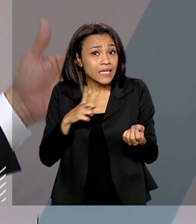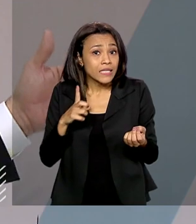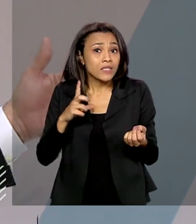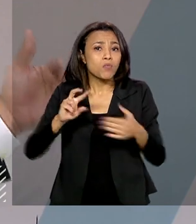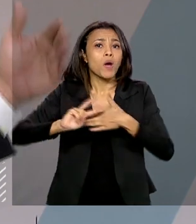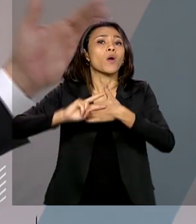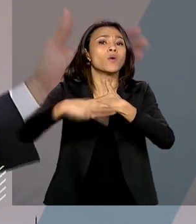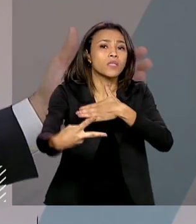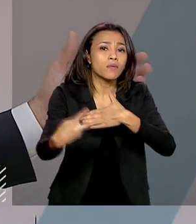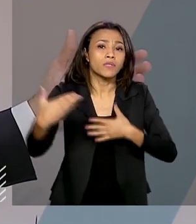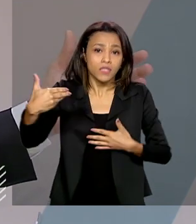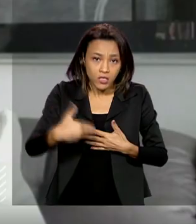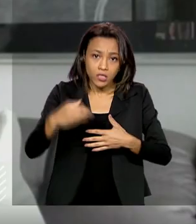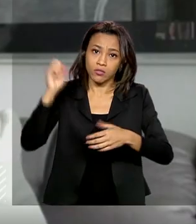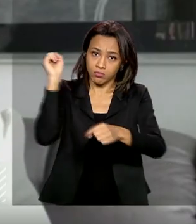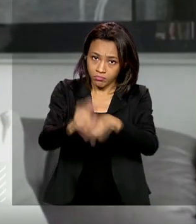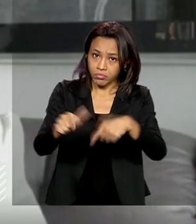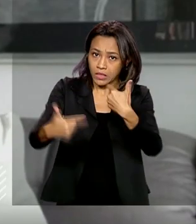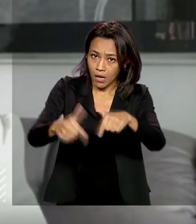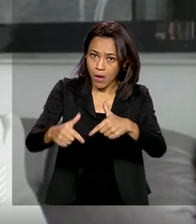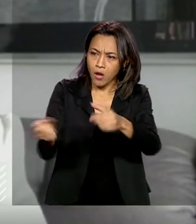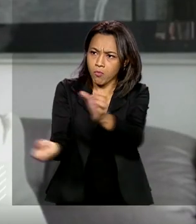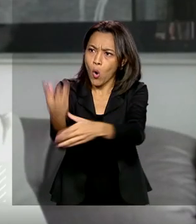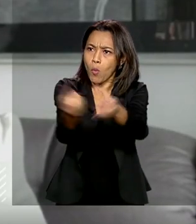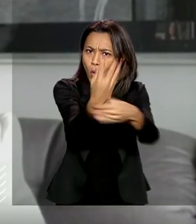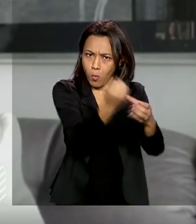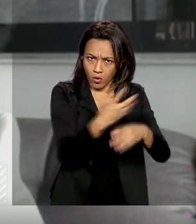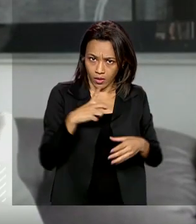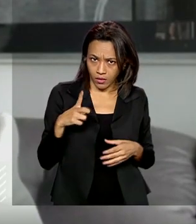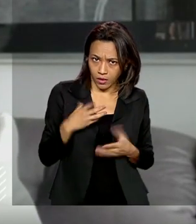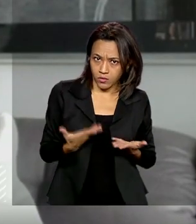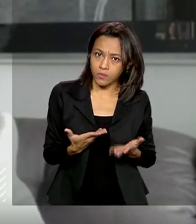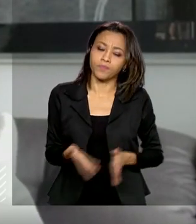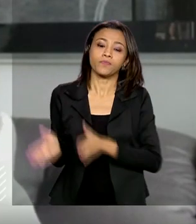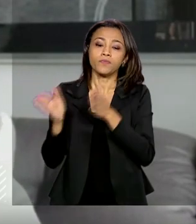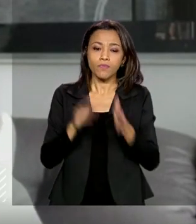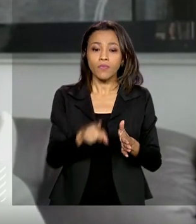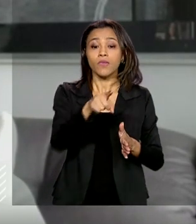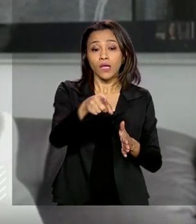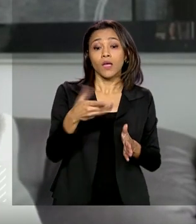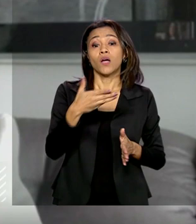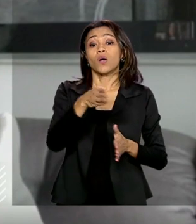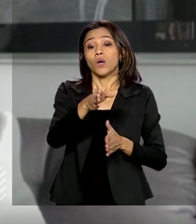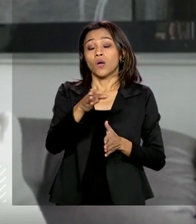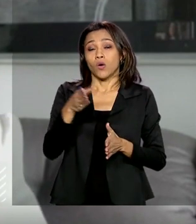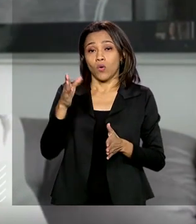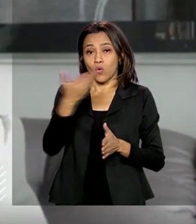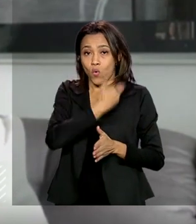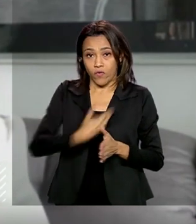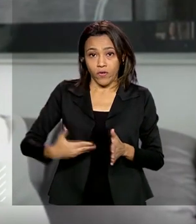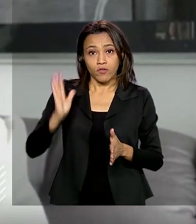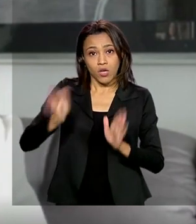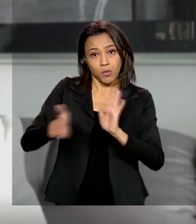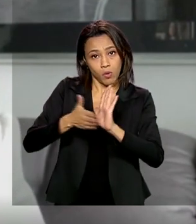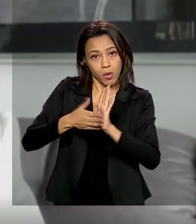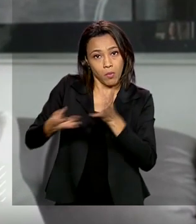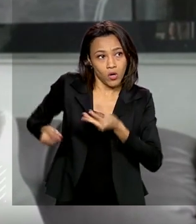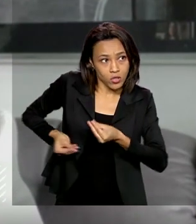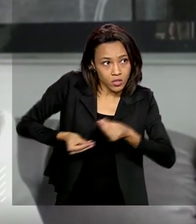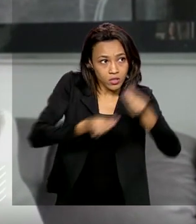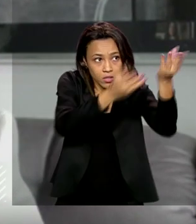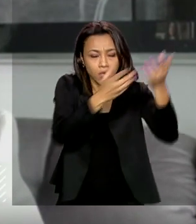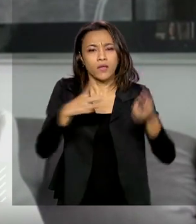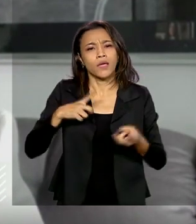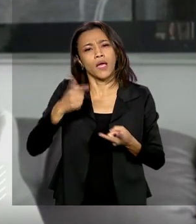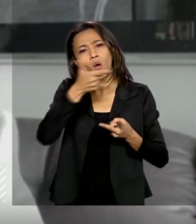consequência disso a geração de empregos. Inicialmente, governo mandou essa proposta de CBS, contribuição sobre operações de bens e serviços, pretende mandar